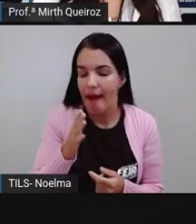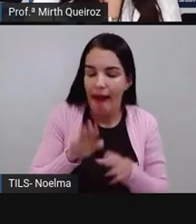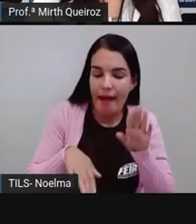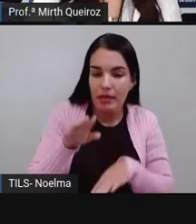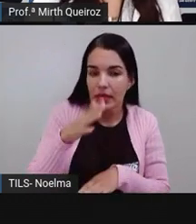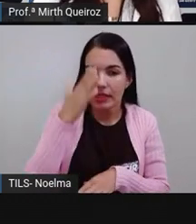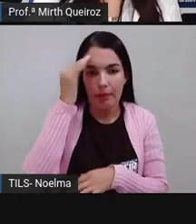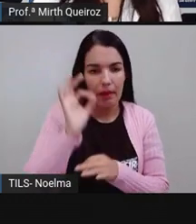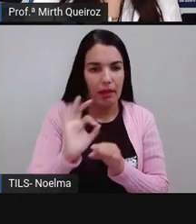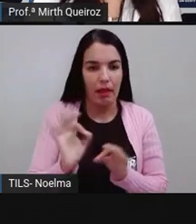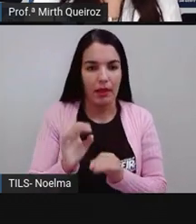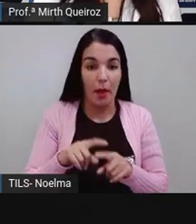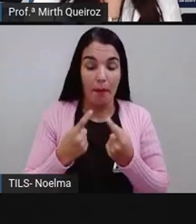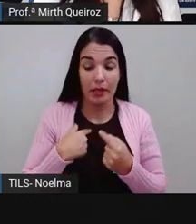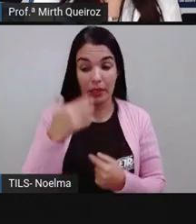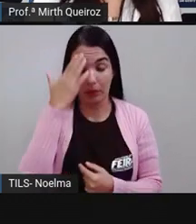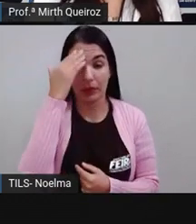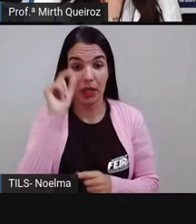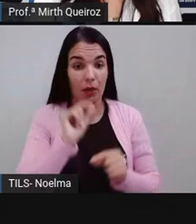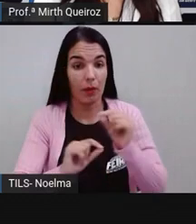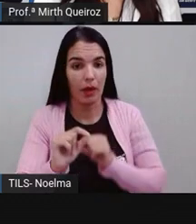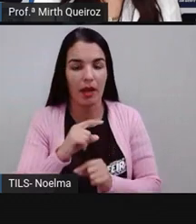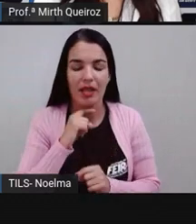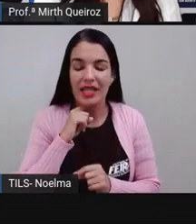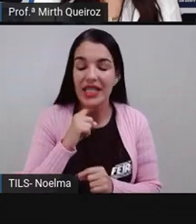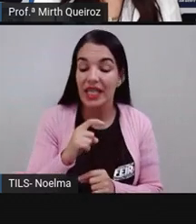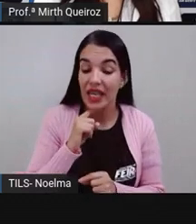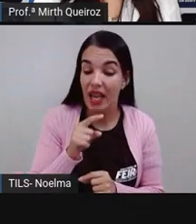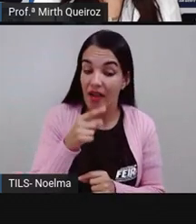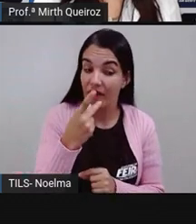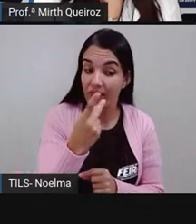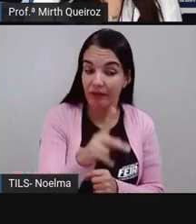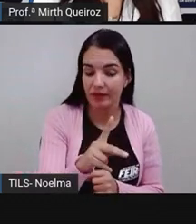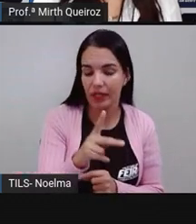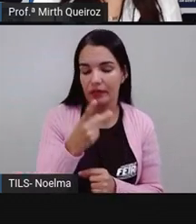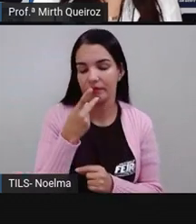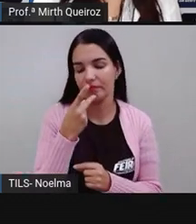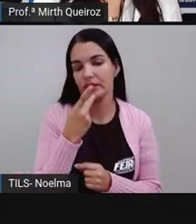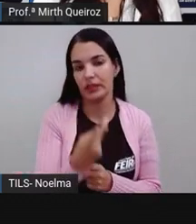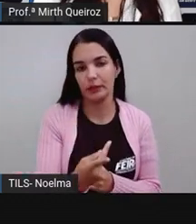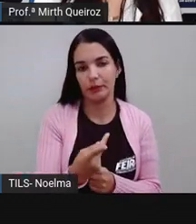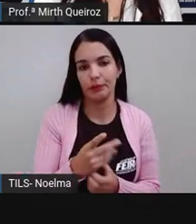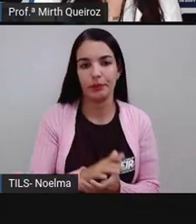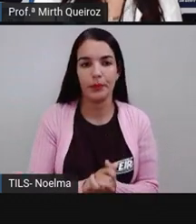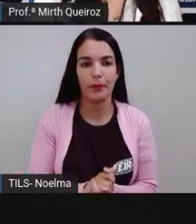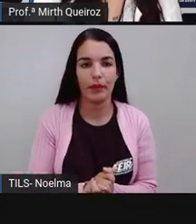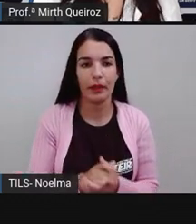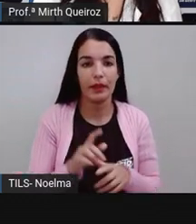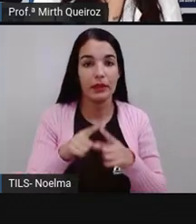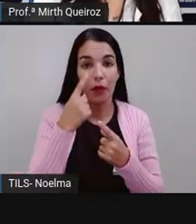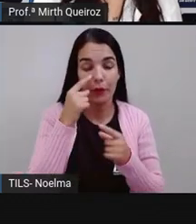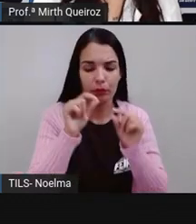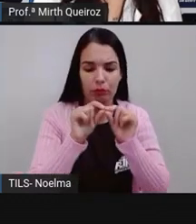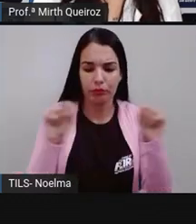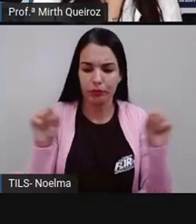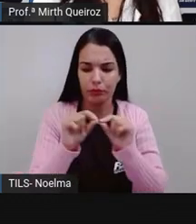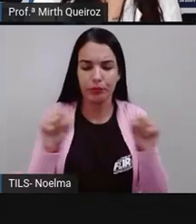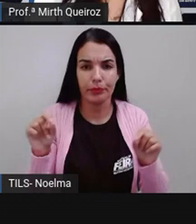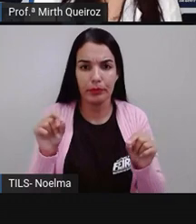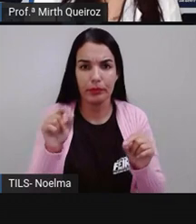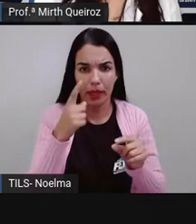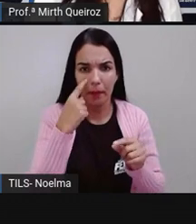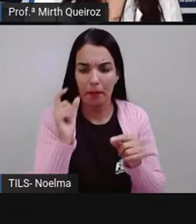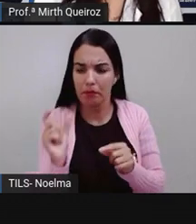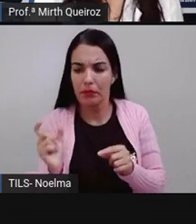Mas uma coisa eu sei. Ninguém vai te dizer. Observe as palavras grifadas. Vocês sabem por que eu